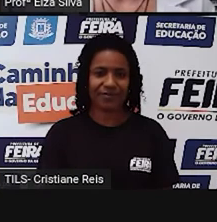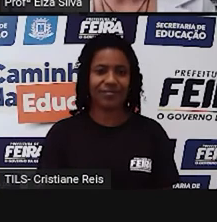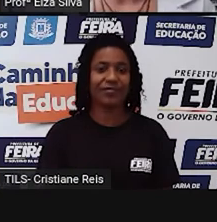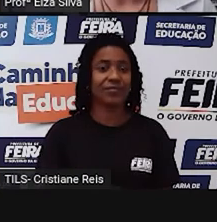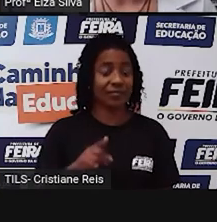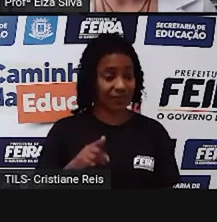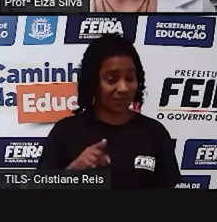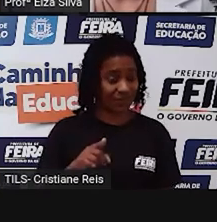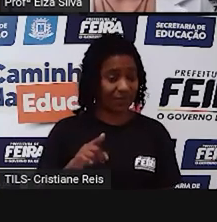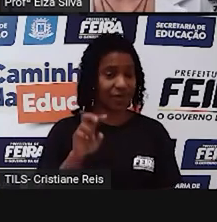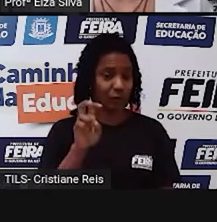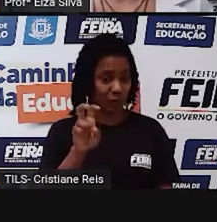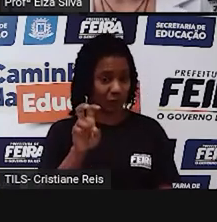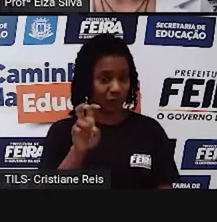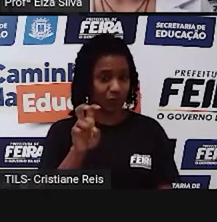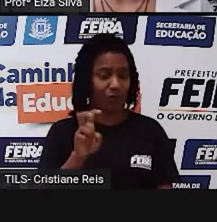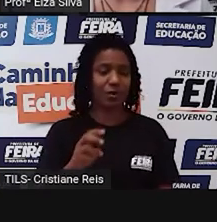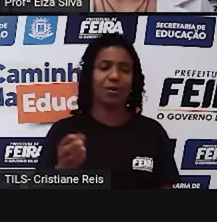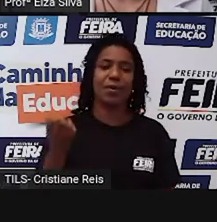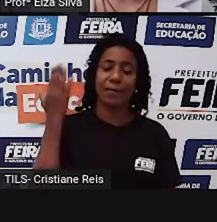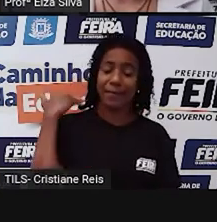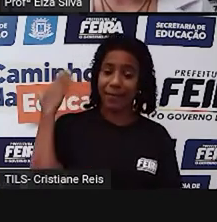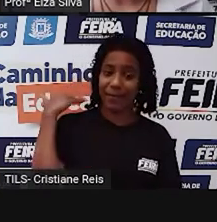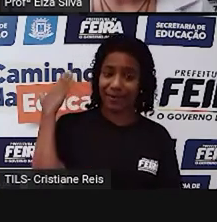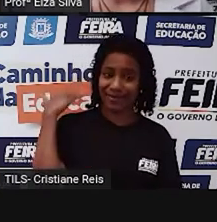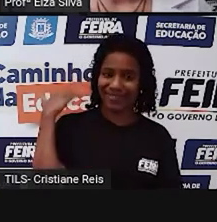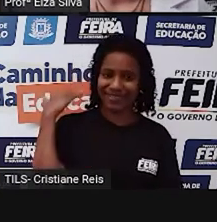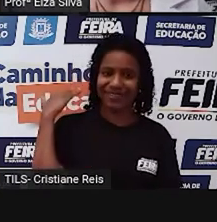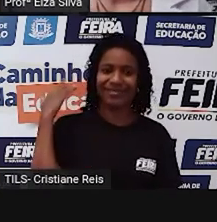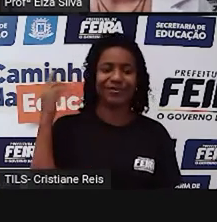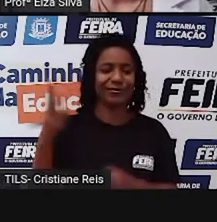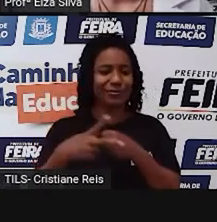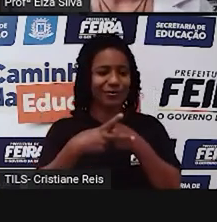Passado do verbo invite. Convidar.